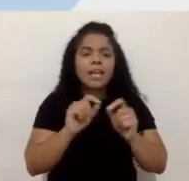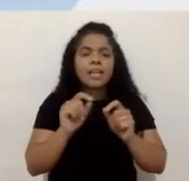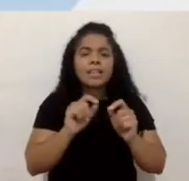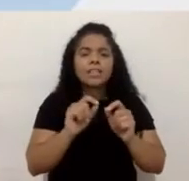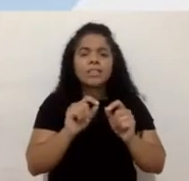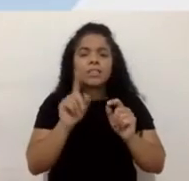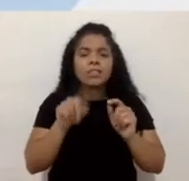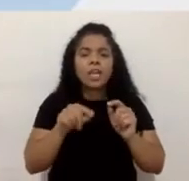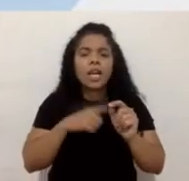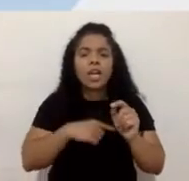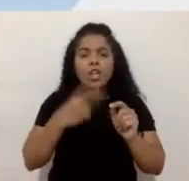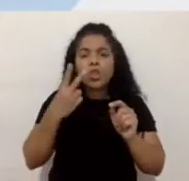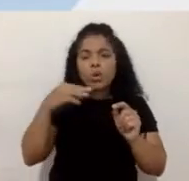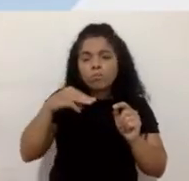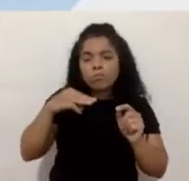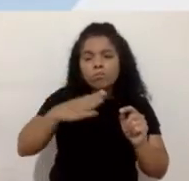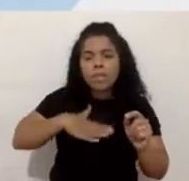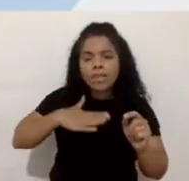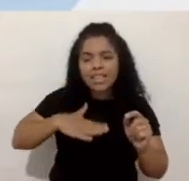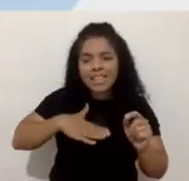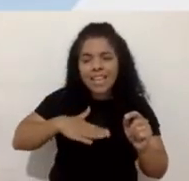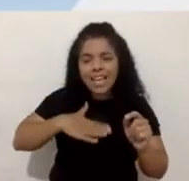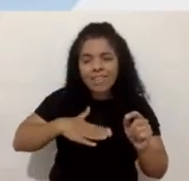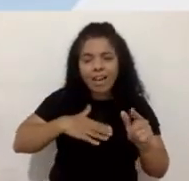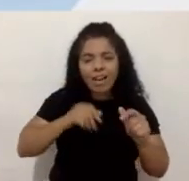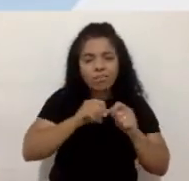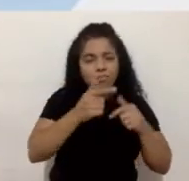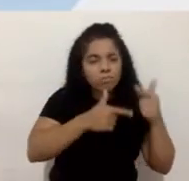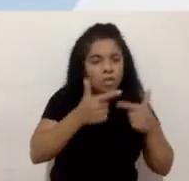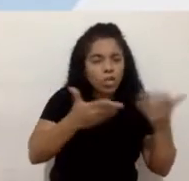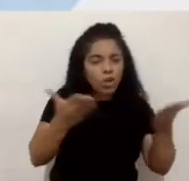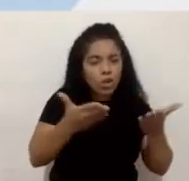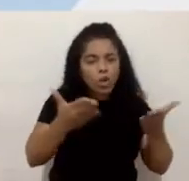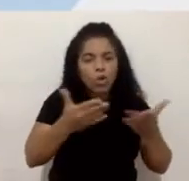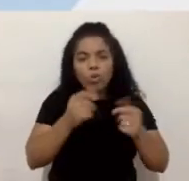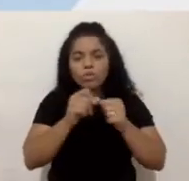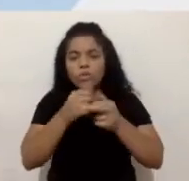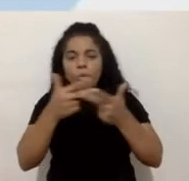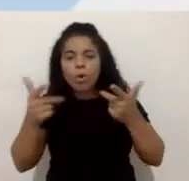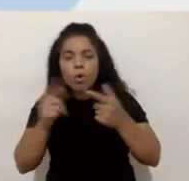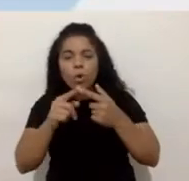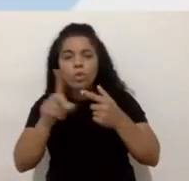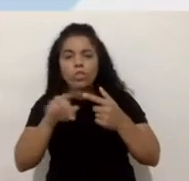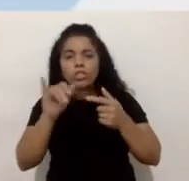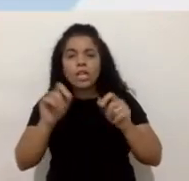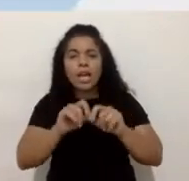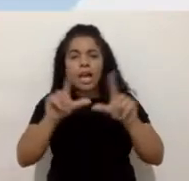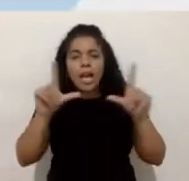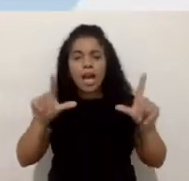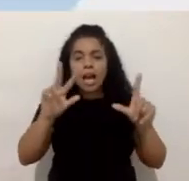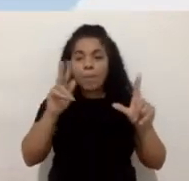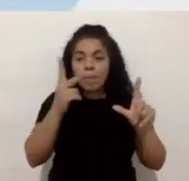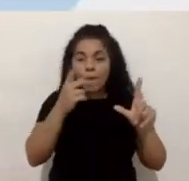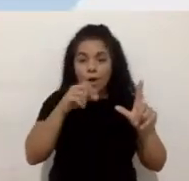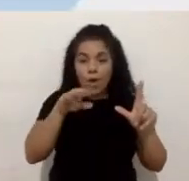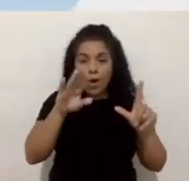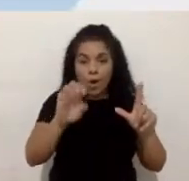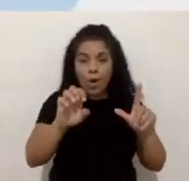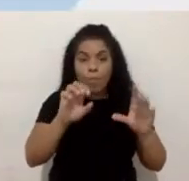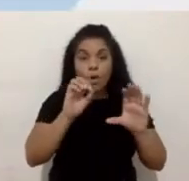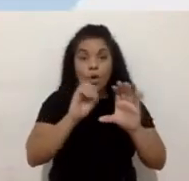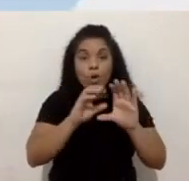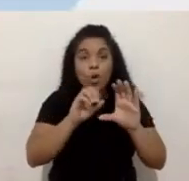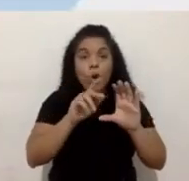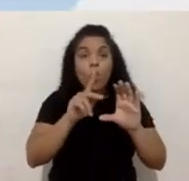intervalo, entre uma atividade e outra do dia, abre a home da Globo.com e dá aquela escaneada